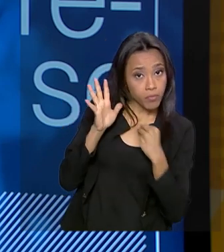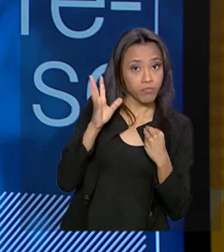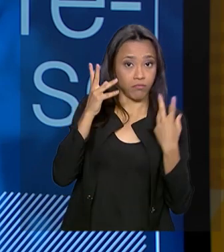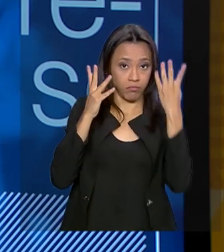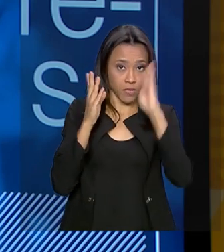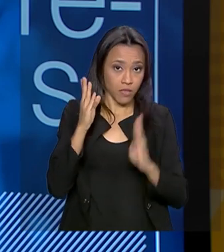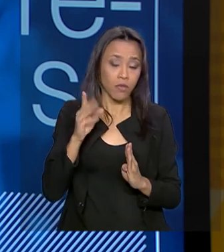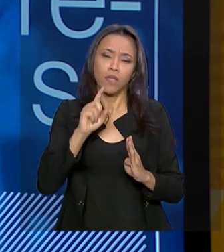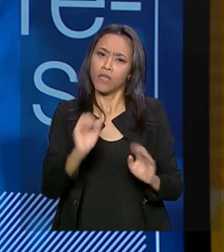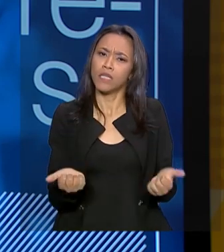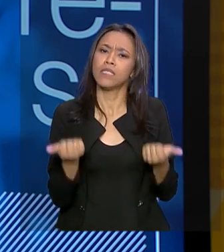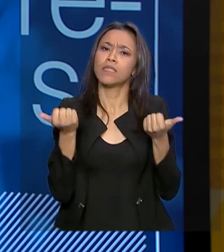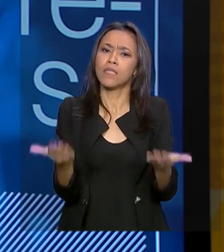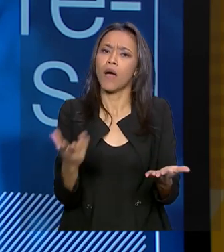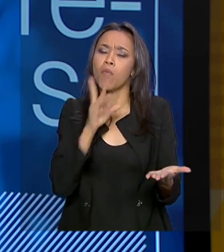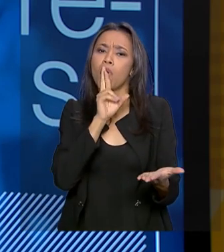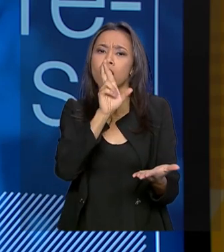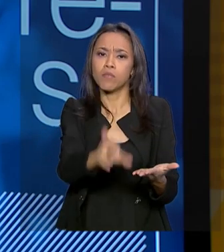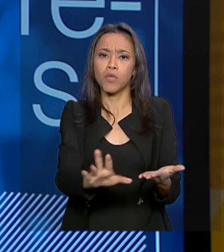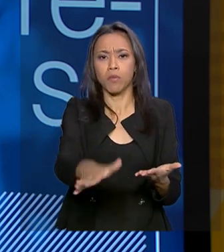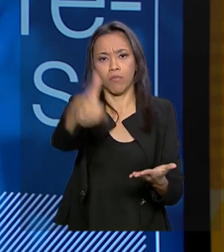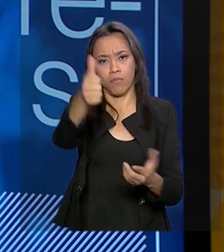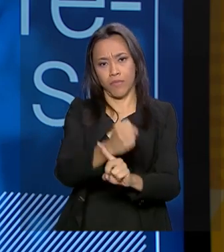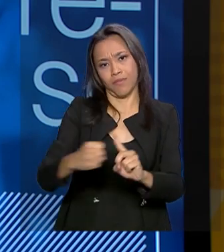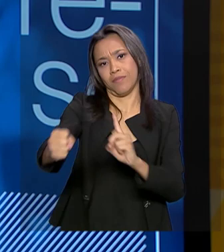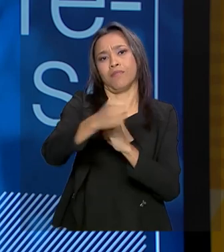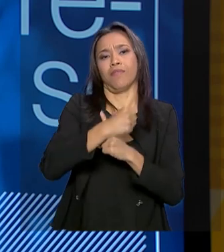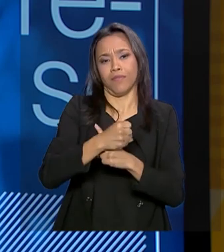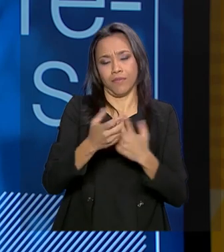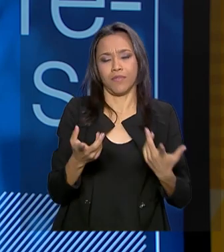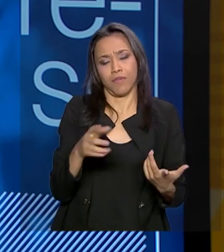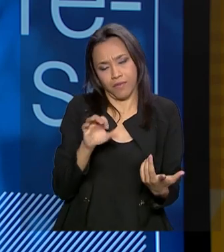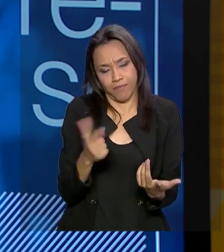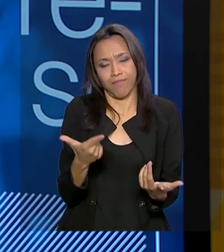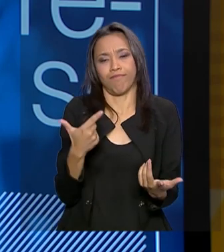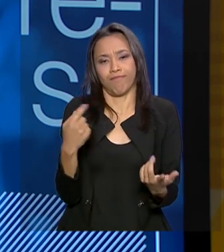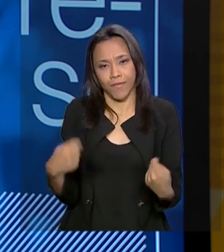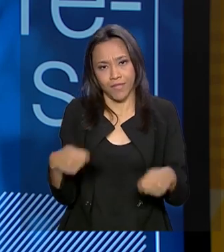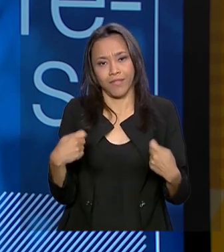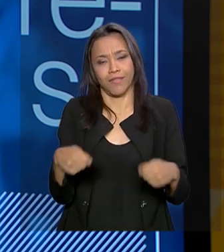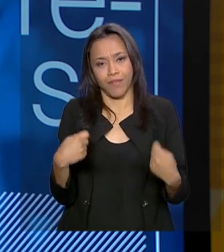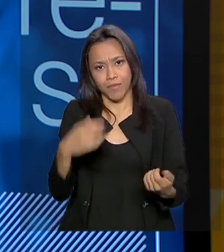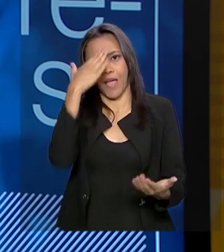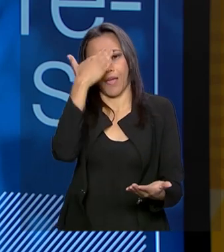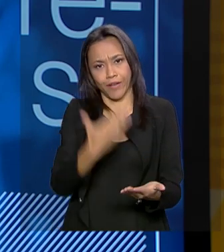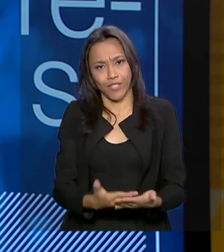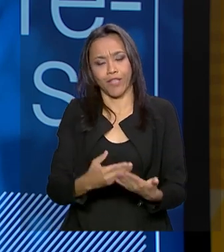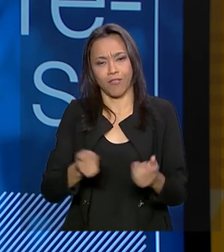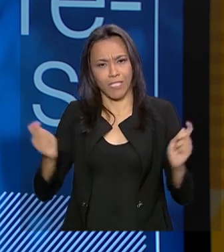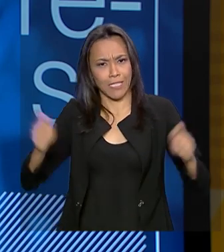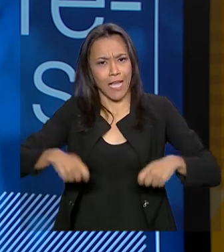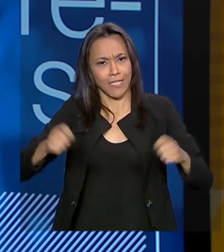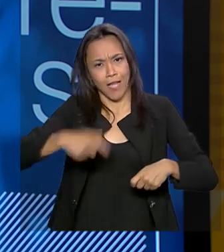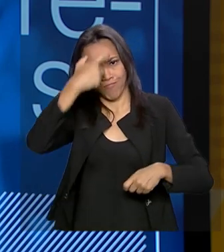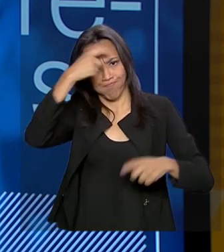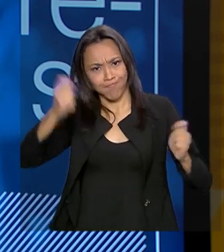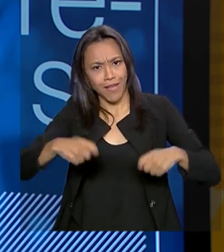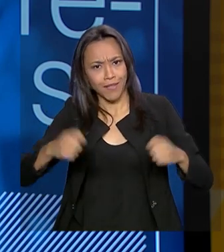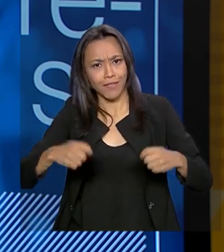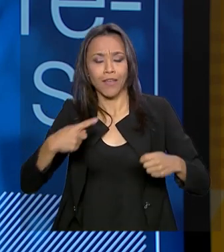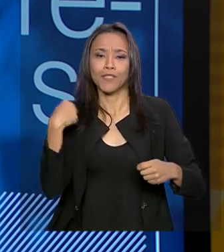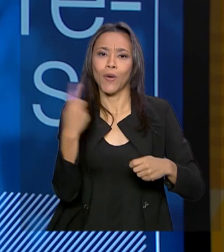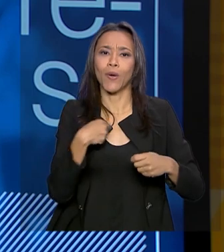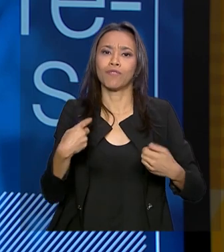dar um resultado maior para a sociedade. Então, nós temos que realmente olhar, acreditar no nosso potencial, porque a gente ficou muito